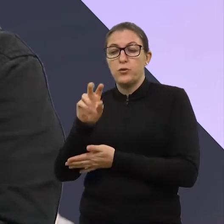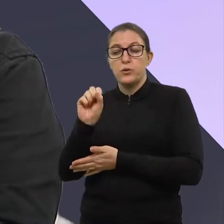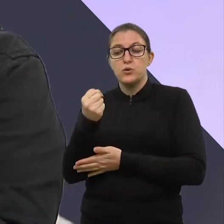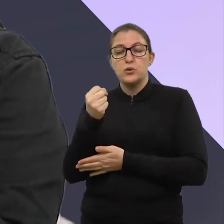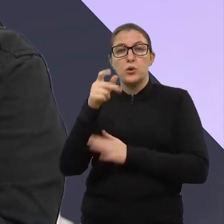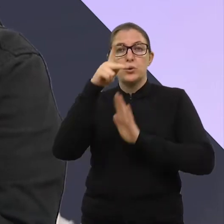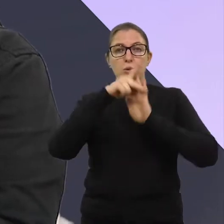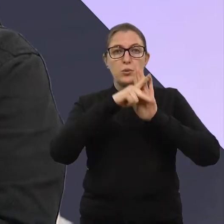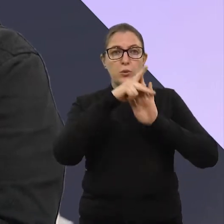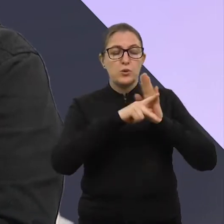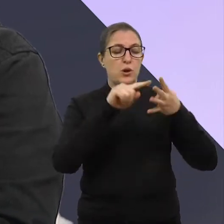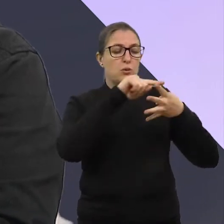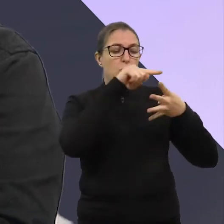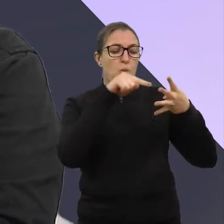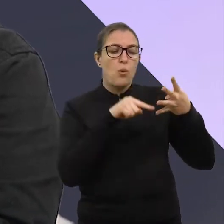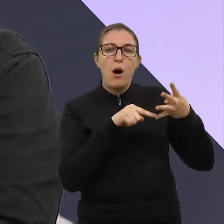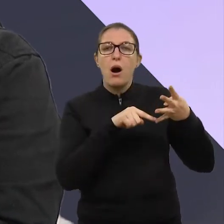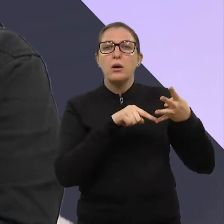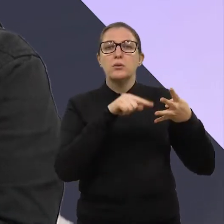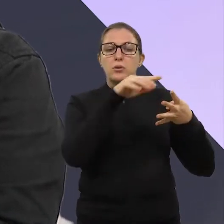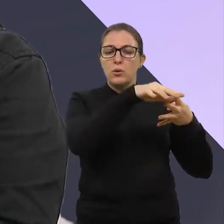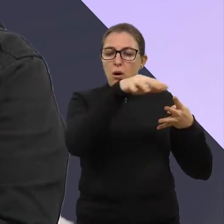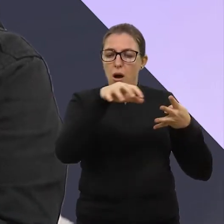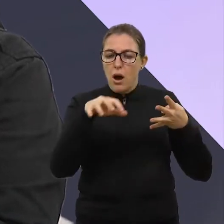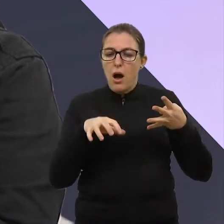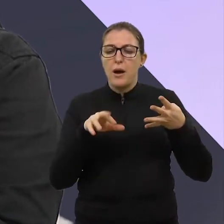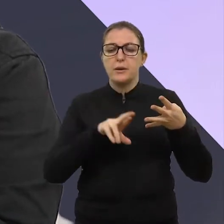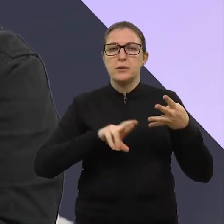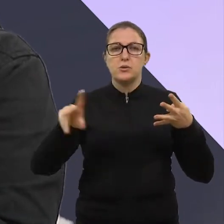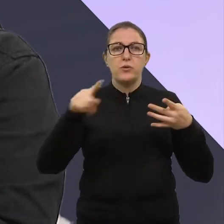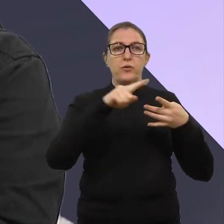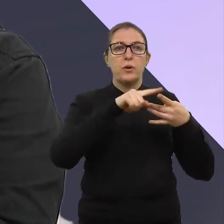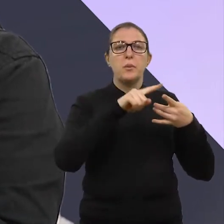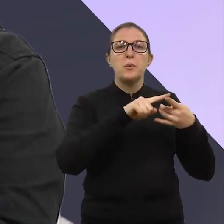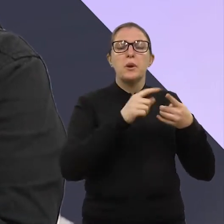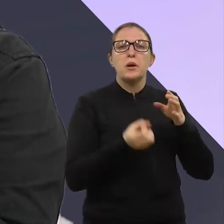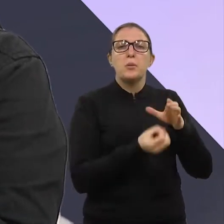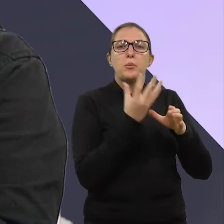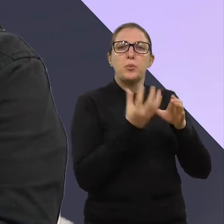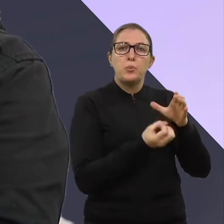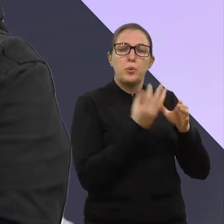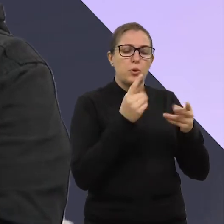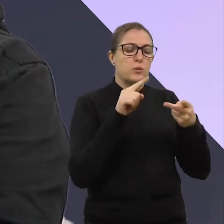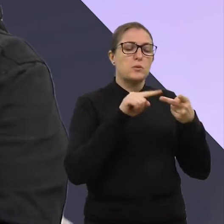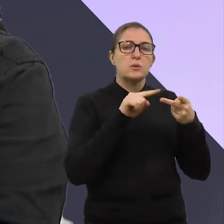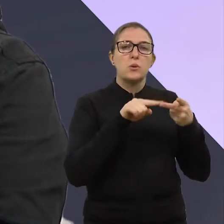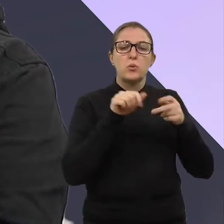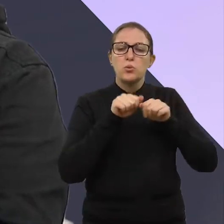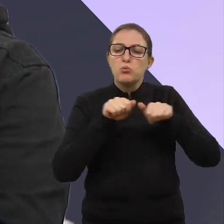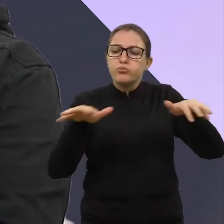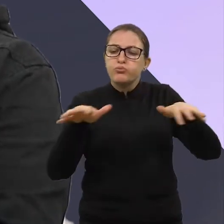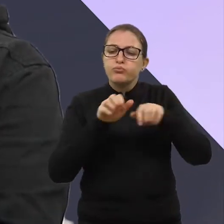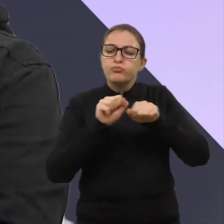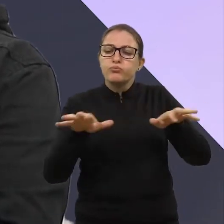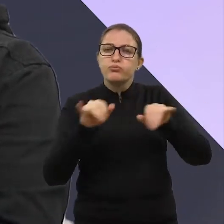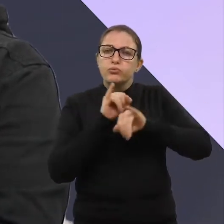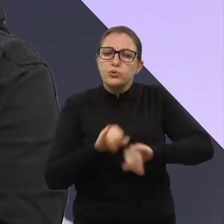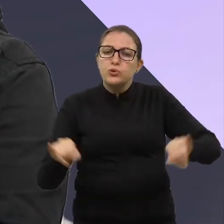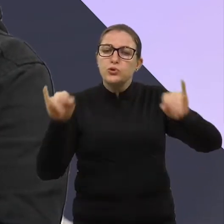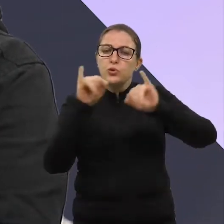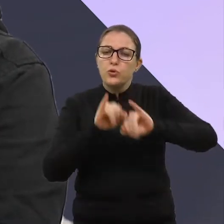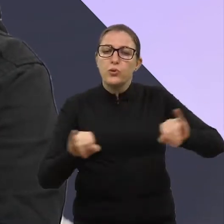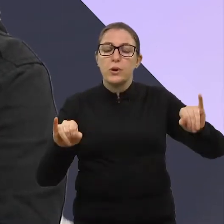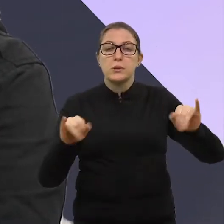finalidades, uma finalidade de produção e criação, uma segunda finalidade focada na circulação, ou seja, tu já